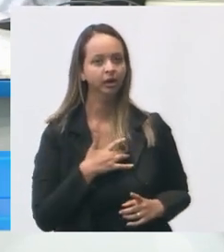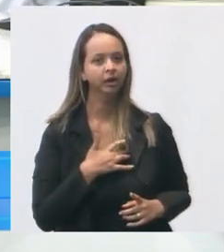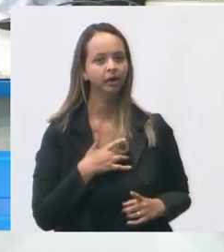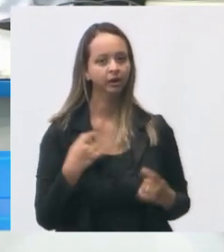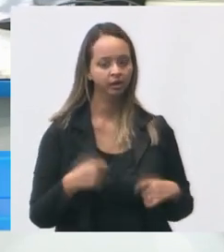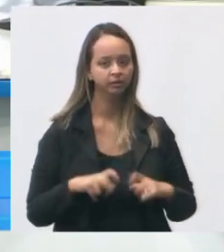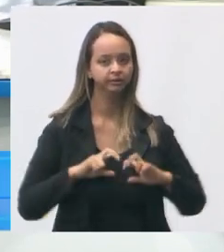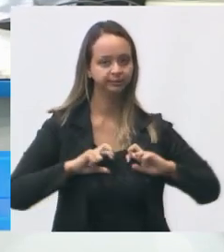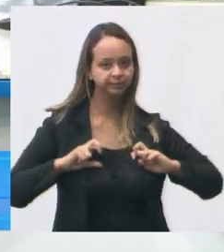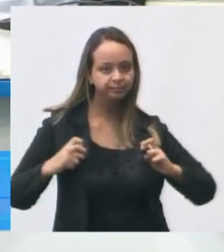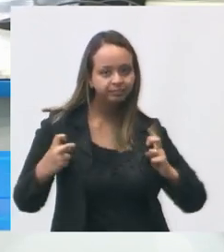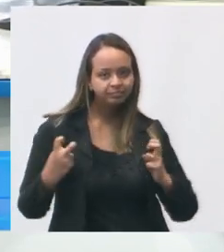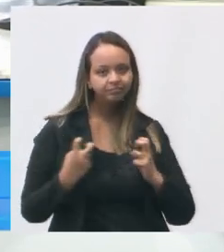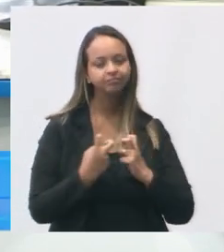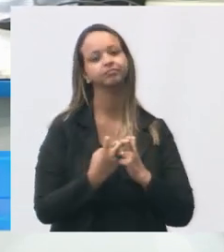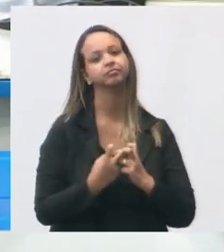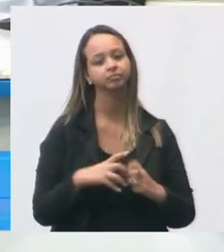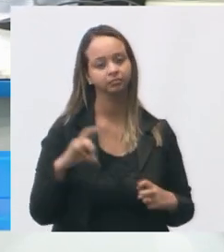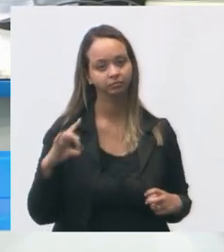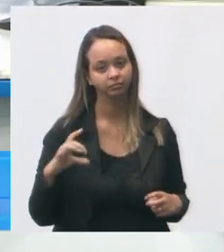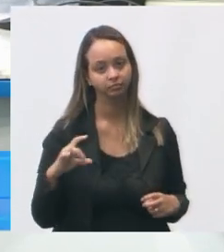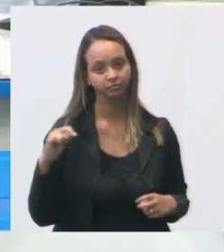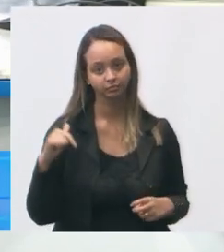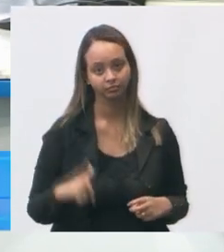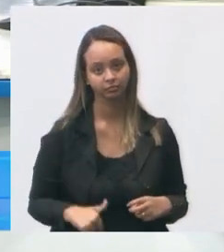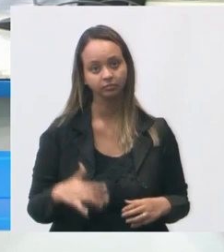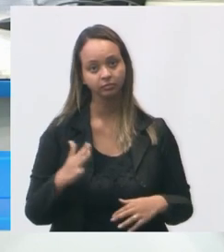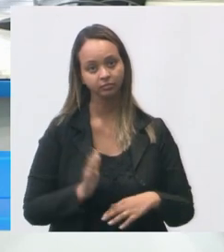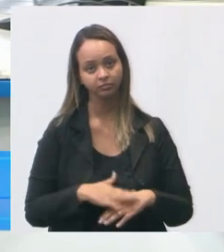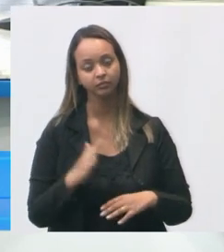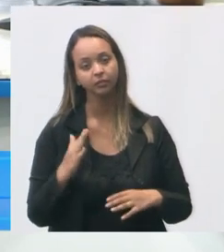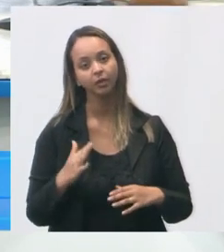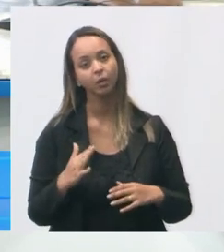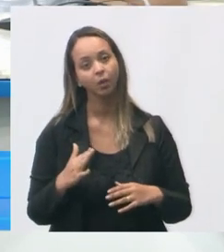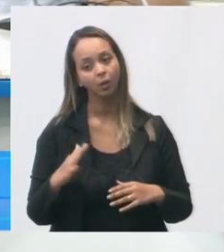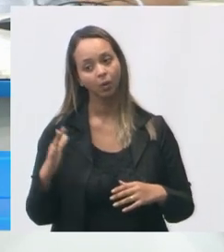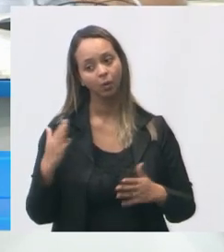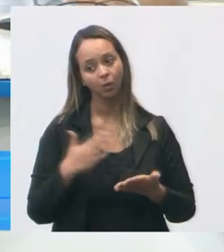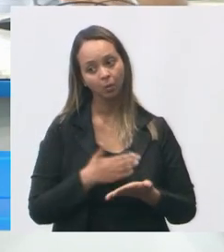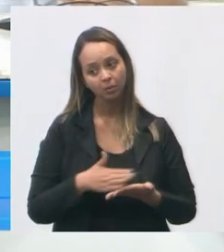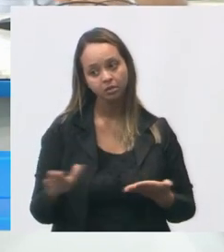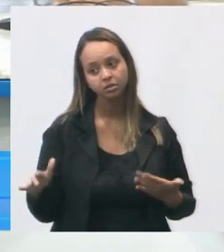circulozinho aqui onde é o plenário e começar a produzir também